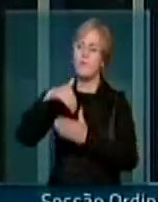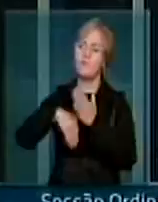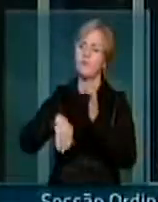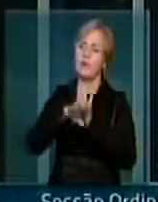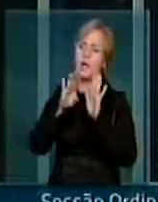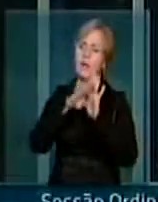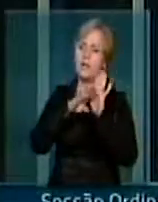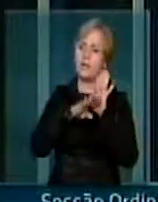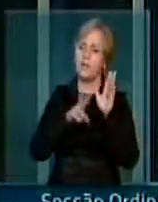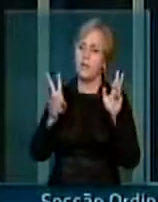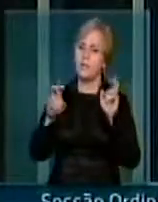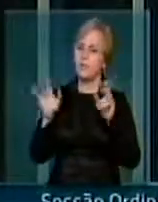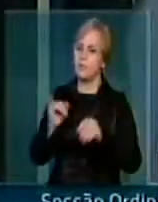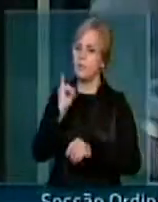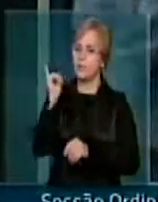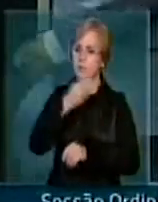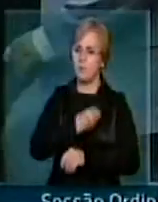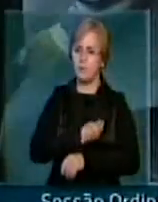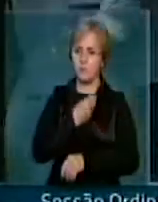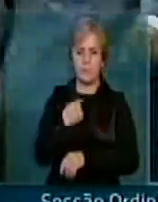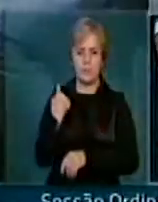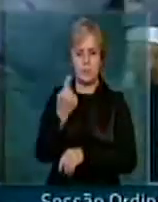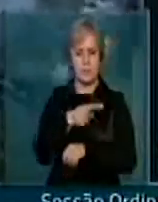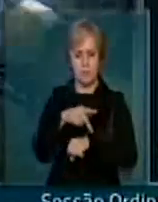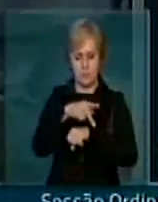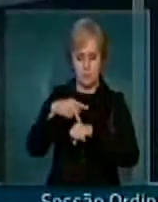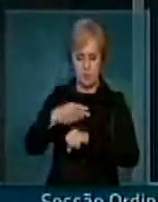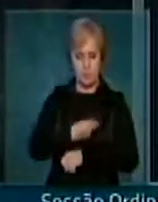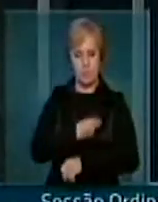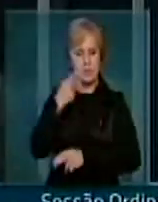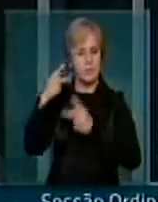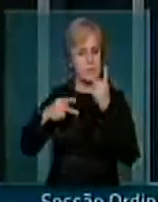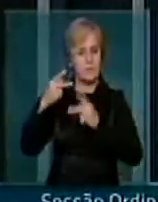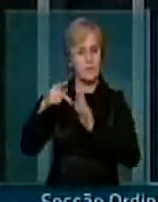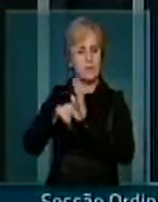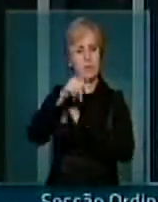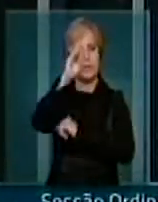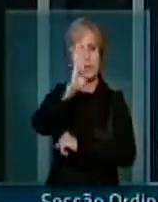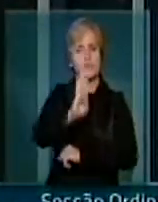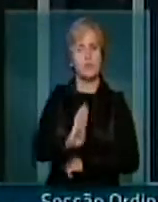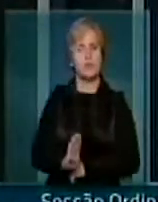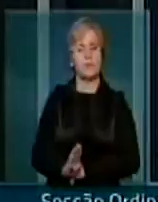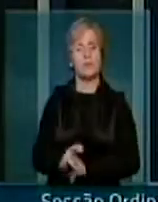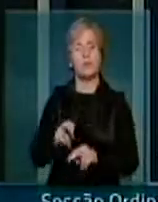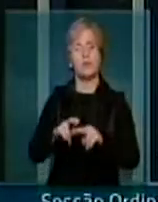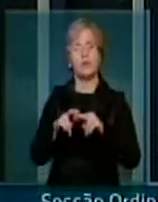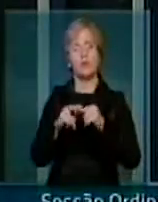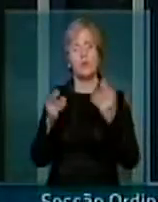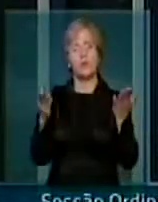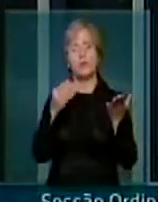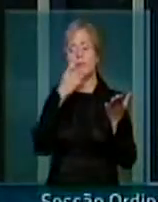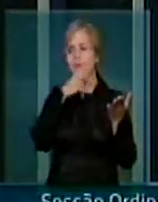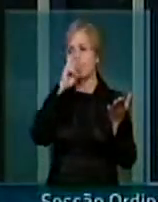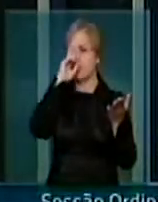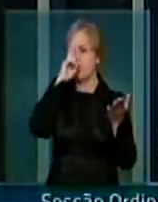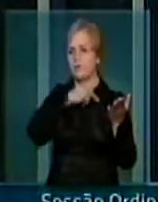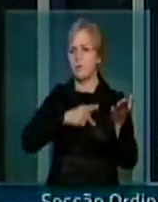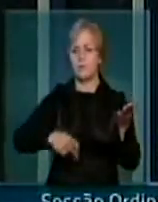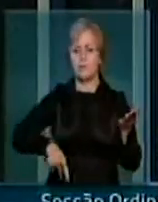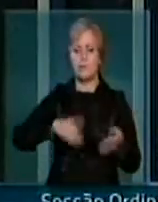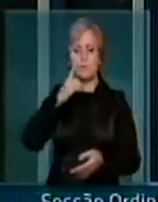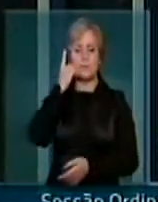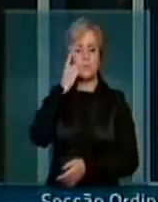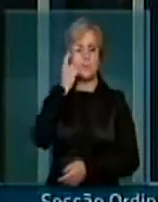importantes para a vida do nosso país, para a vida política do nosso Brasil. Por isso, senhor presidente, senhoras e senhores